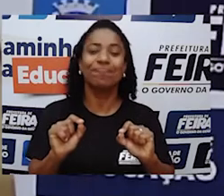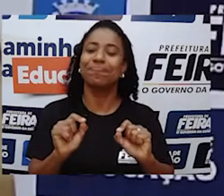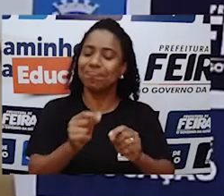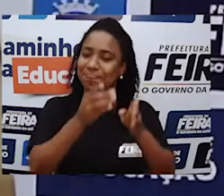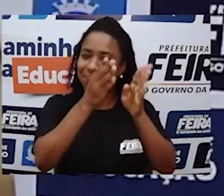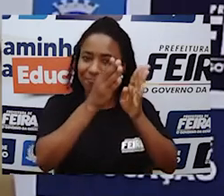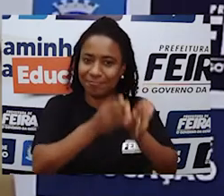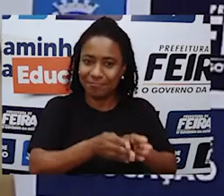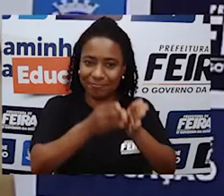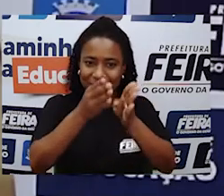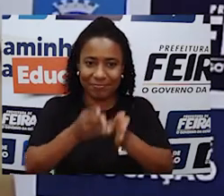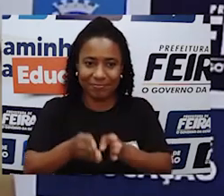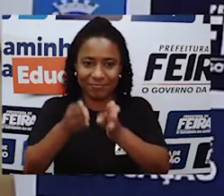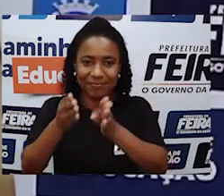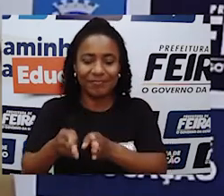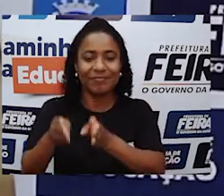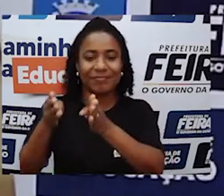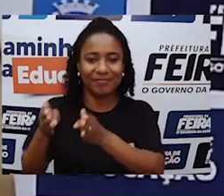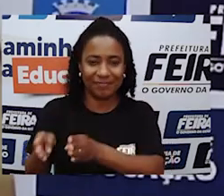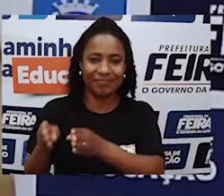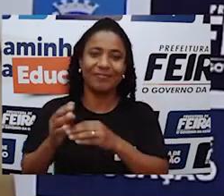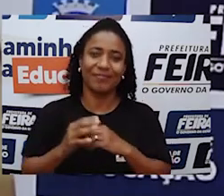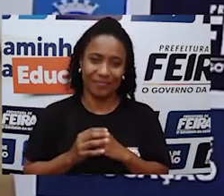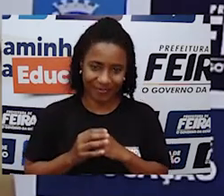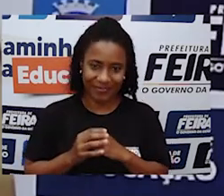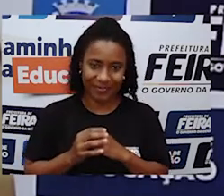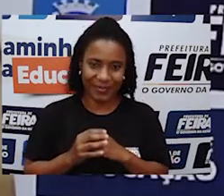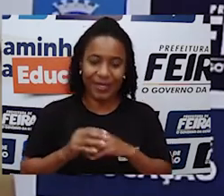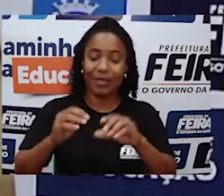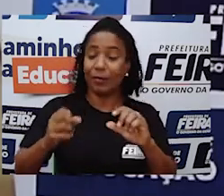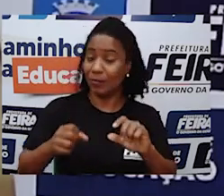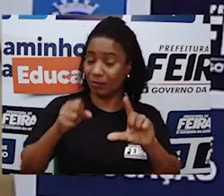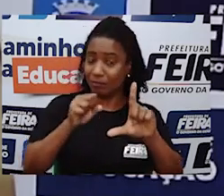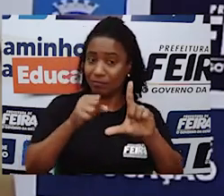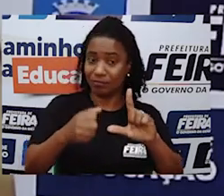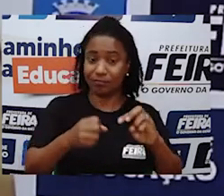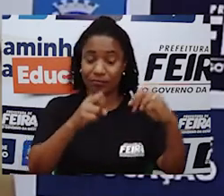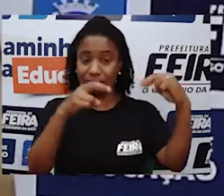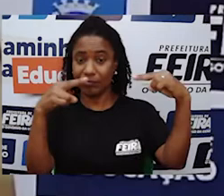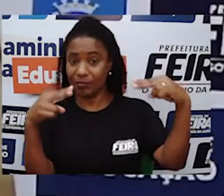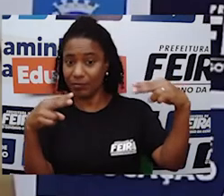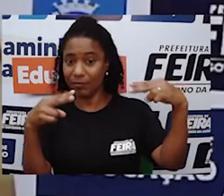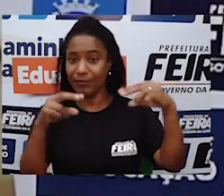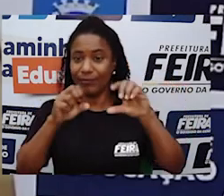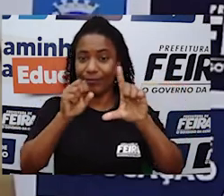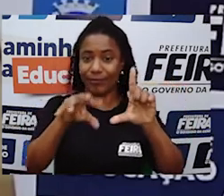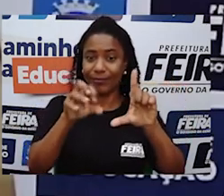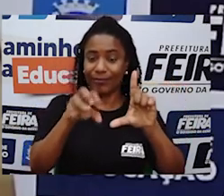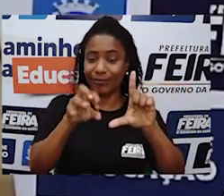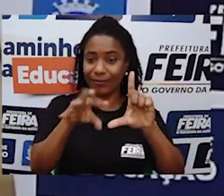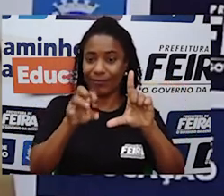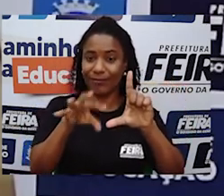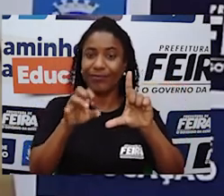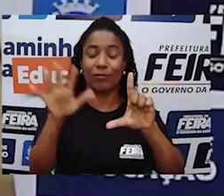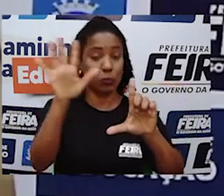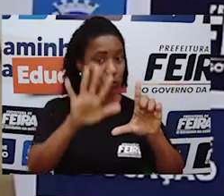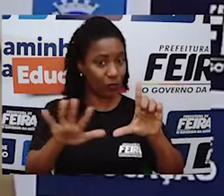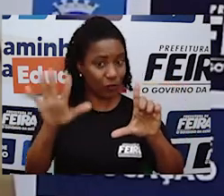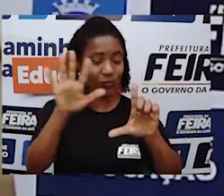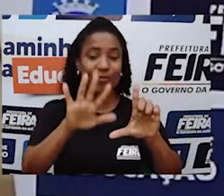deixemos o máximo possível a nossa aula virtual, de modo que se torne um ambiente